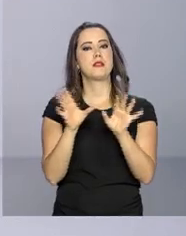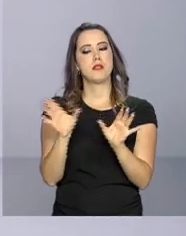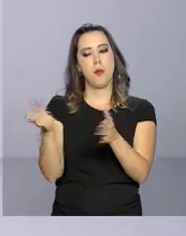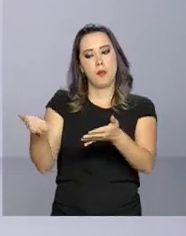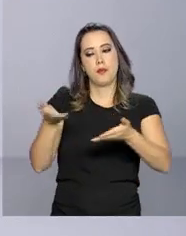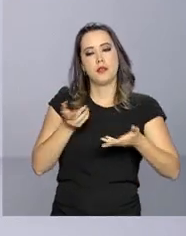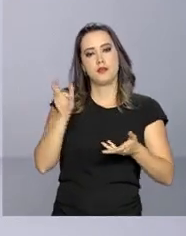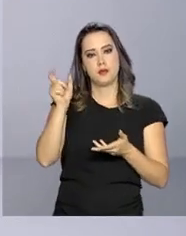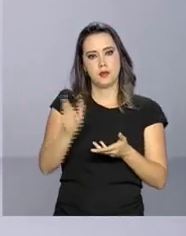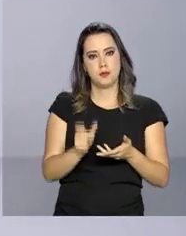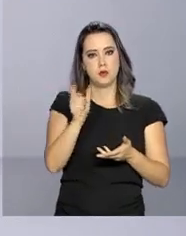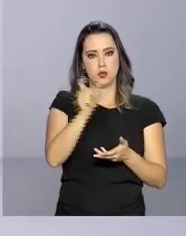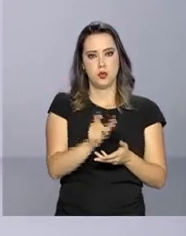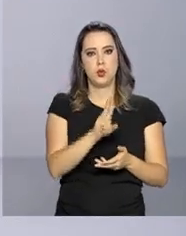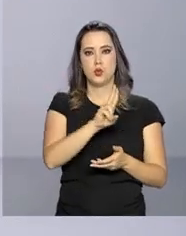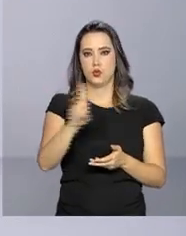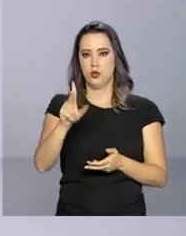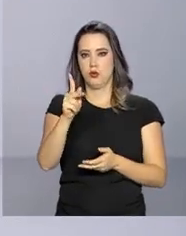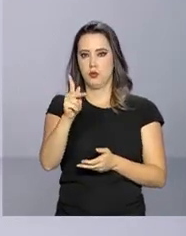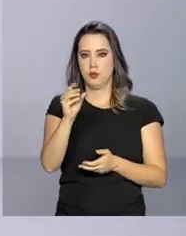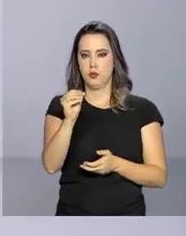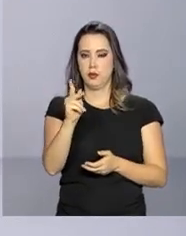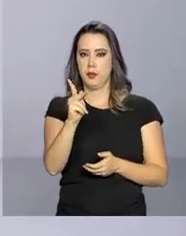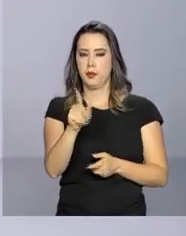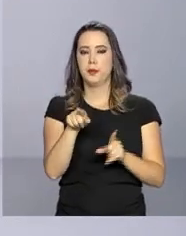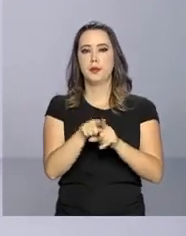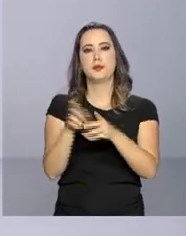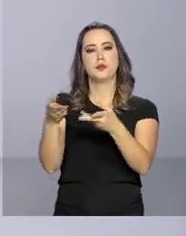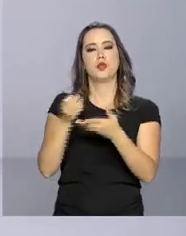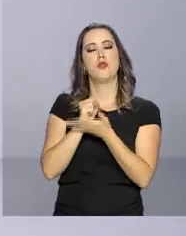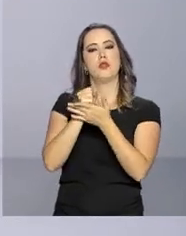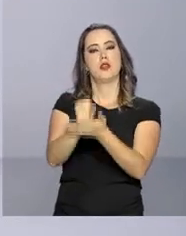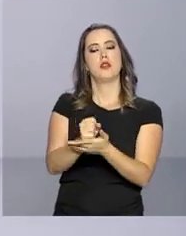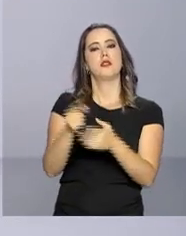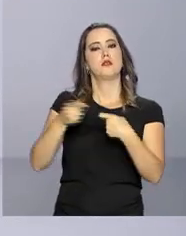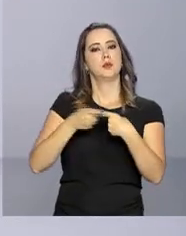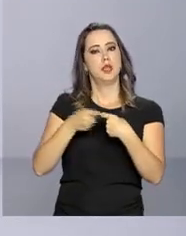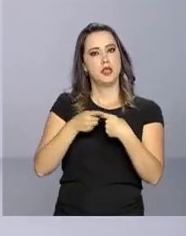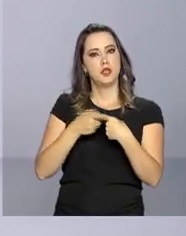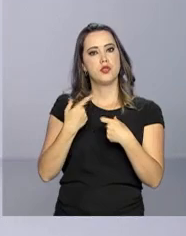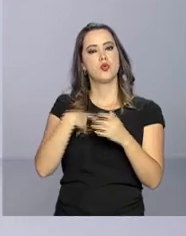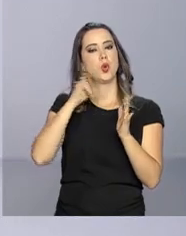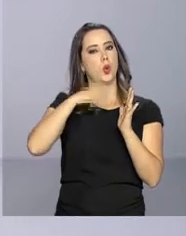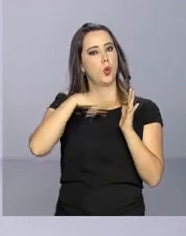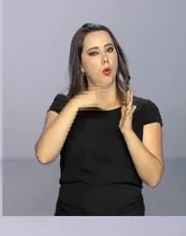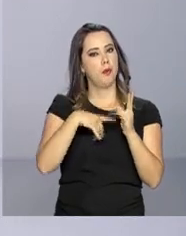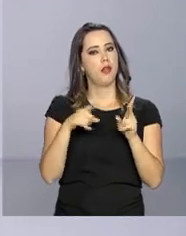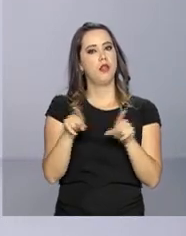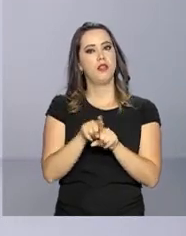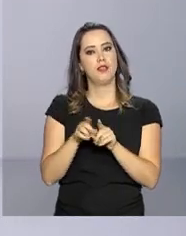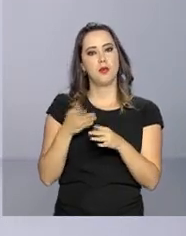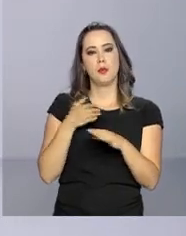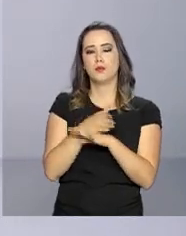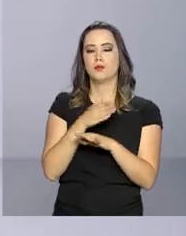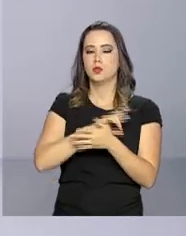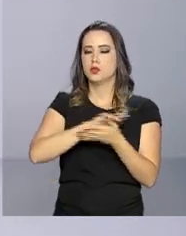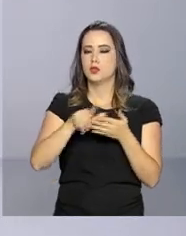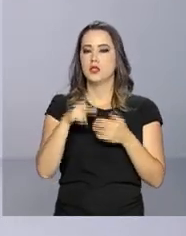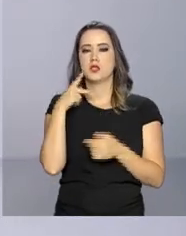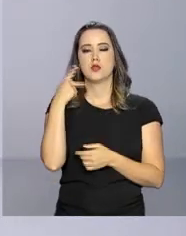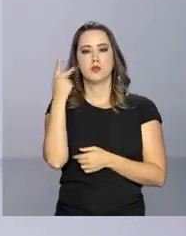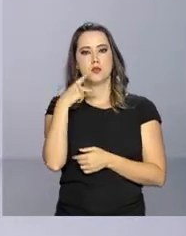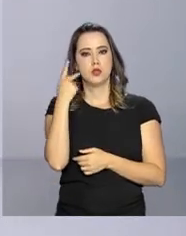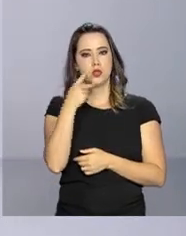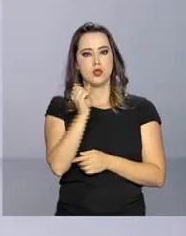Situação de Rua. Os espaços oferecem atendimento médico, emissão de documentos e são também a porta de entrada para os